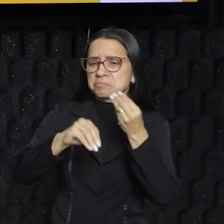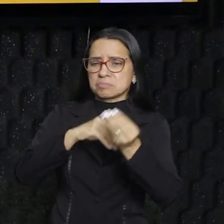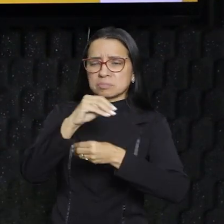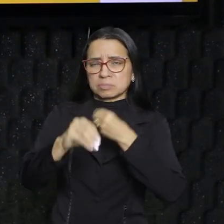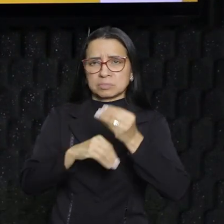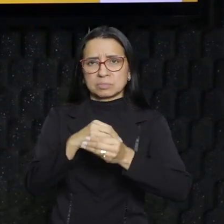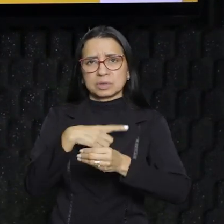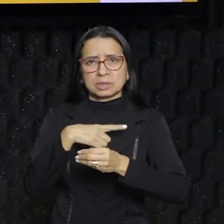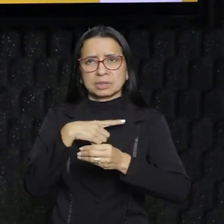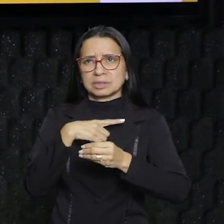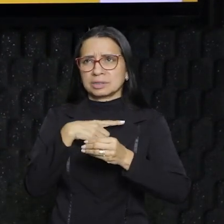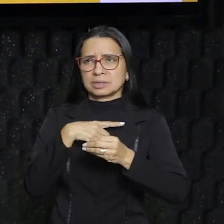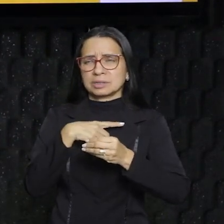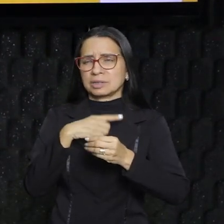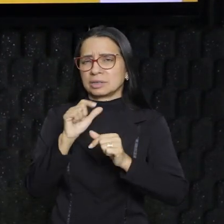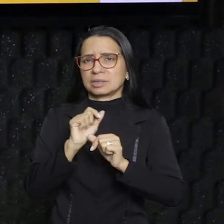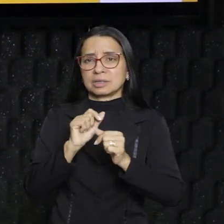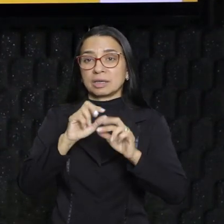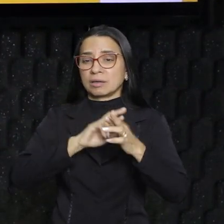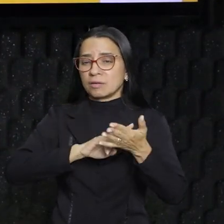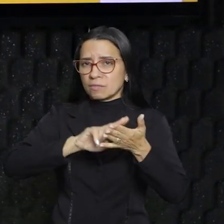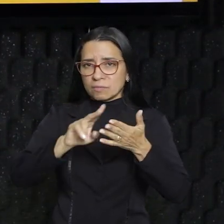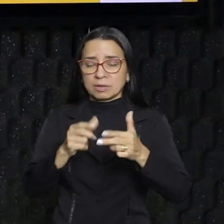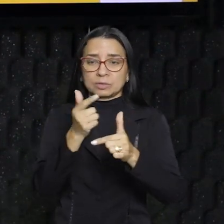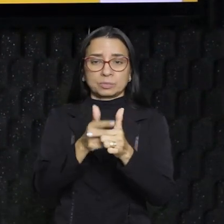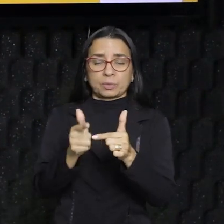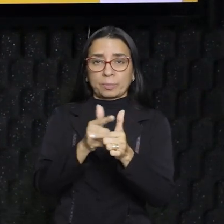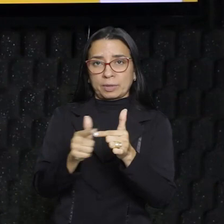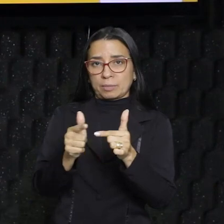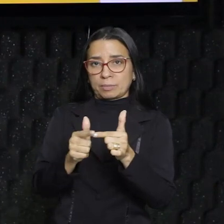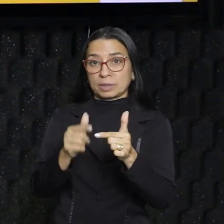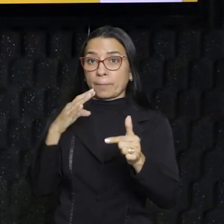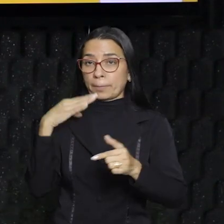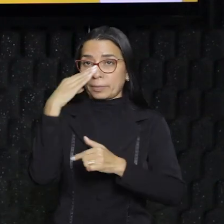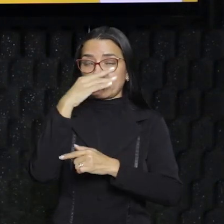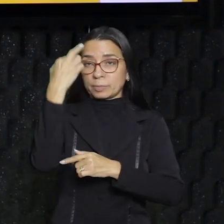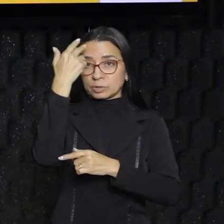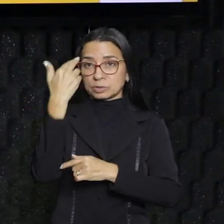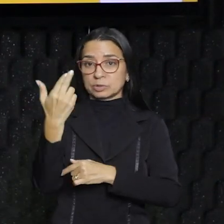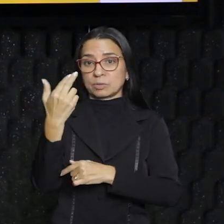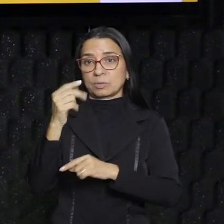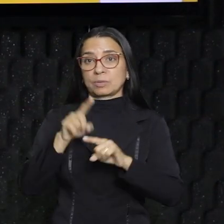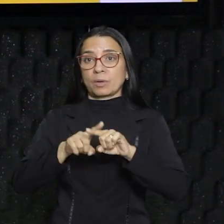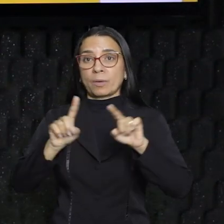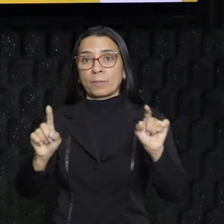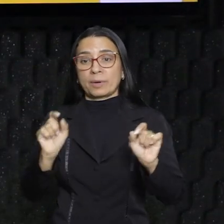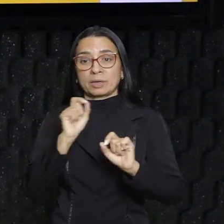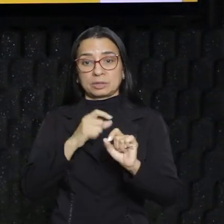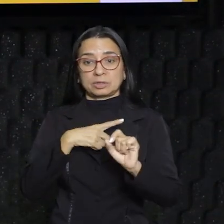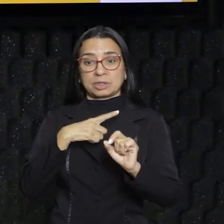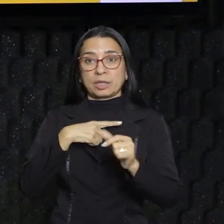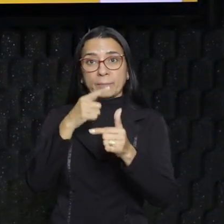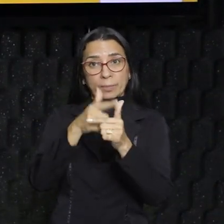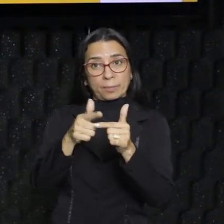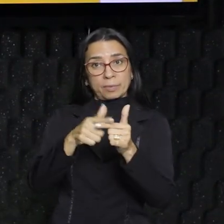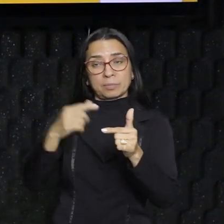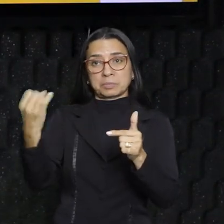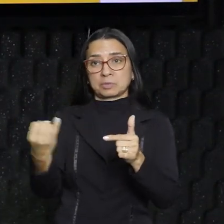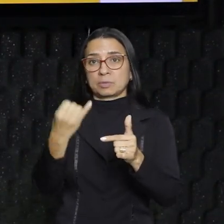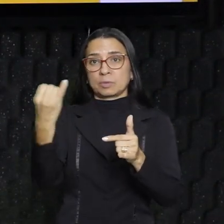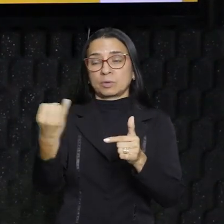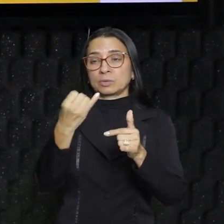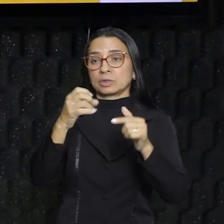uma série de fatores, principalmente históricos, mas dá por consequência, gera também consequências importantes